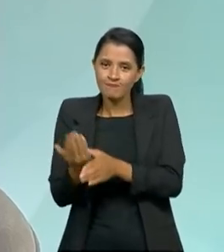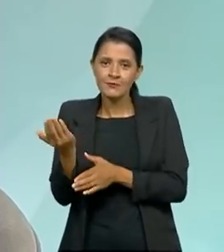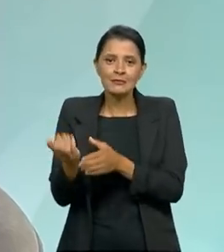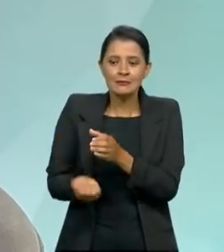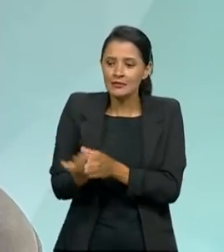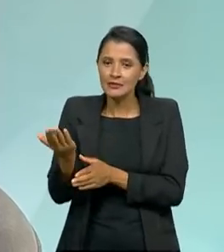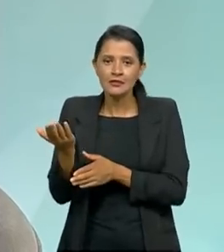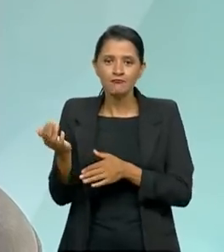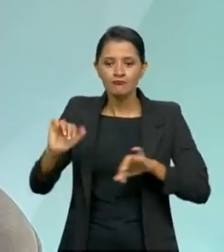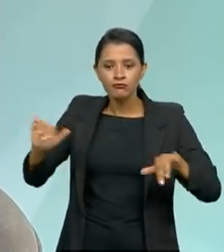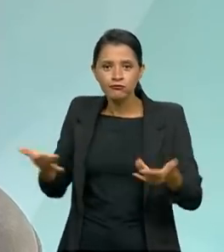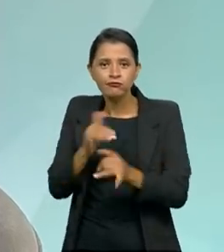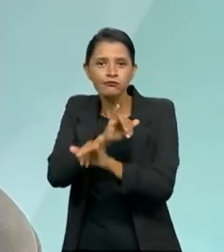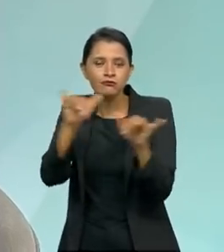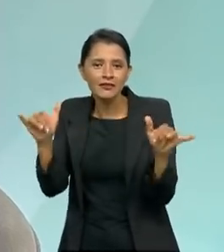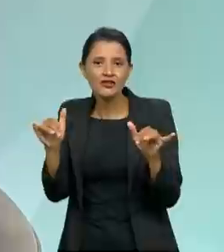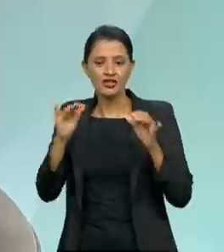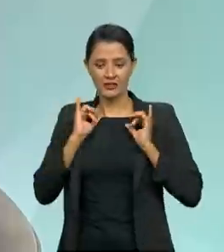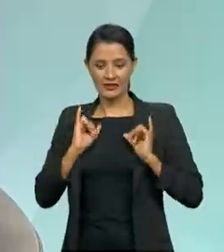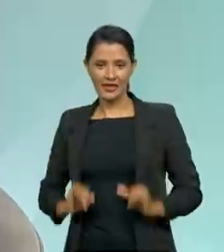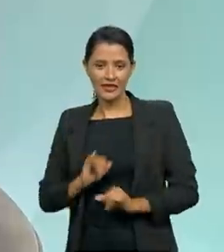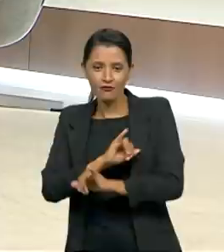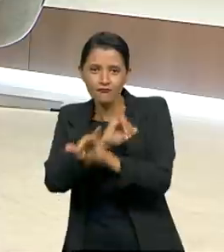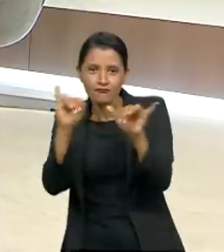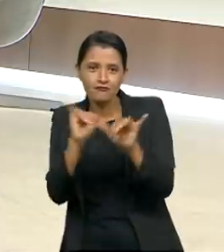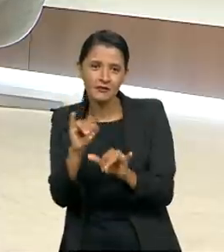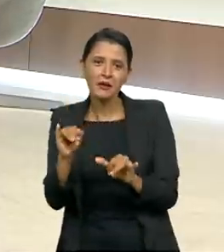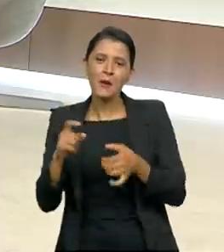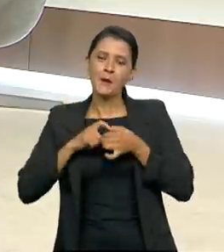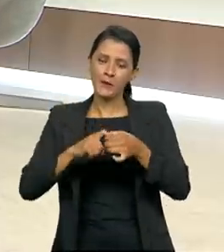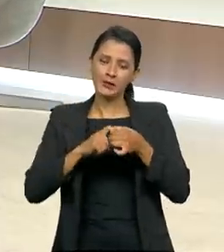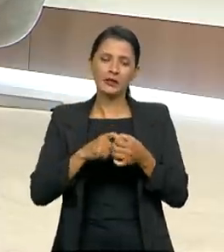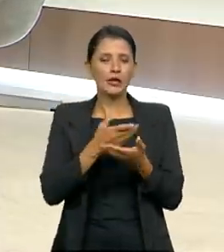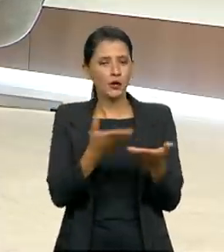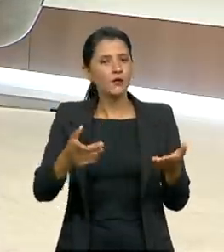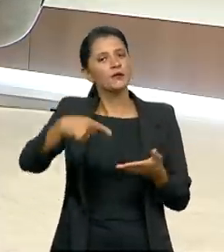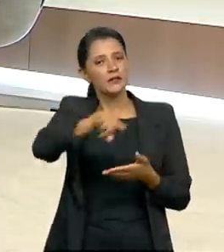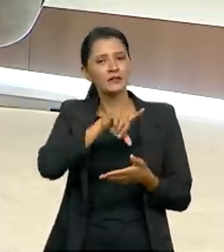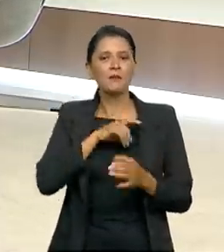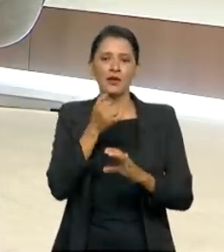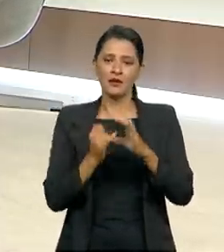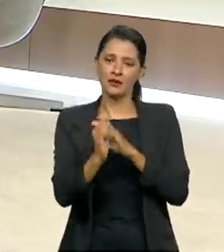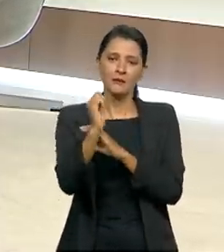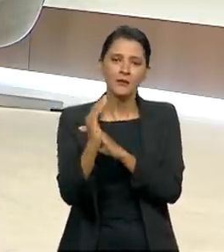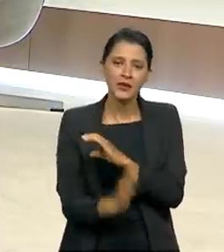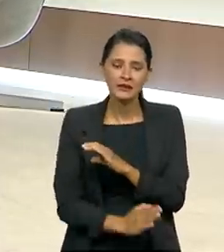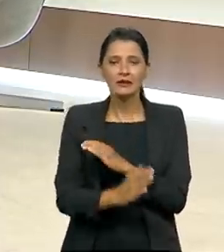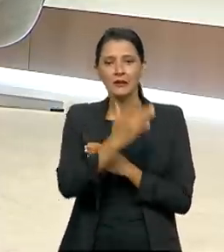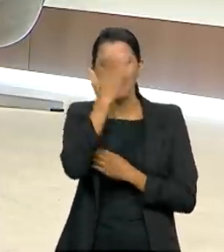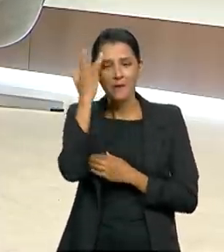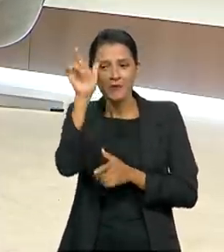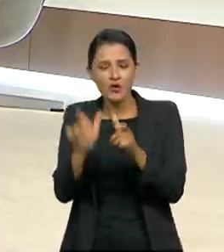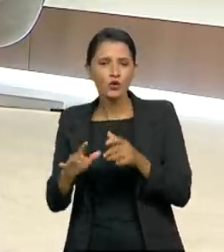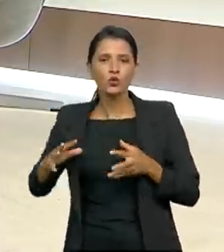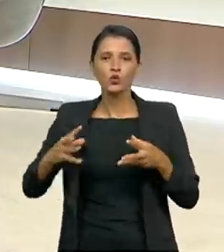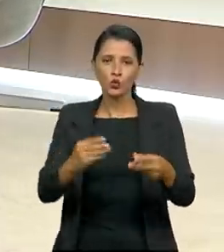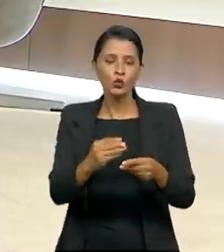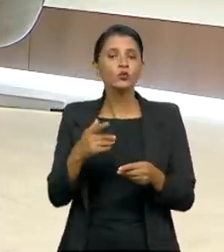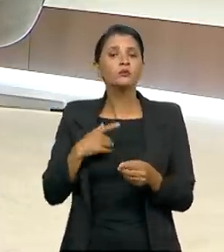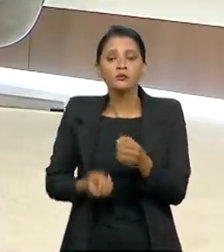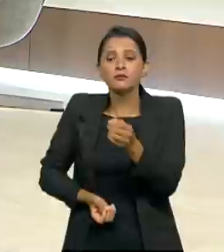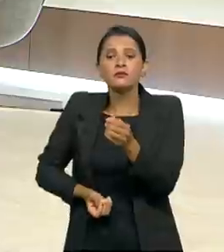de divulgação de integridade. Estamos em parceria com vocês aqui da ABC, pessoal todo, para a gente criar